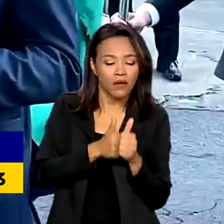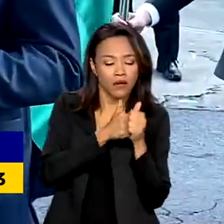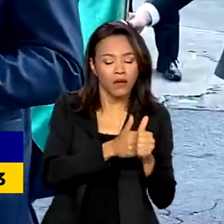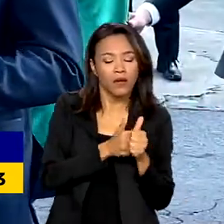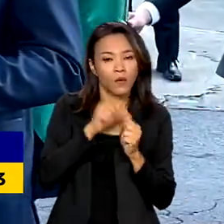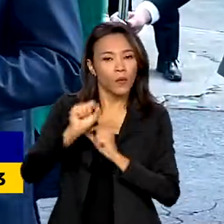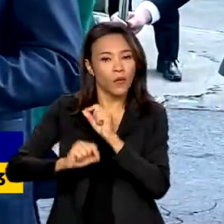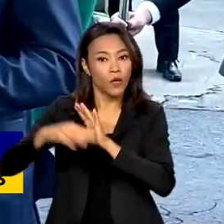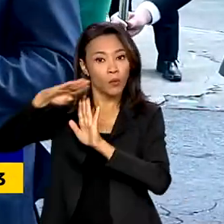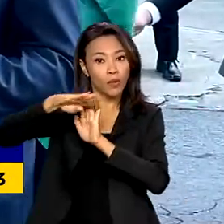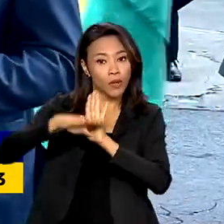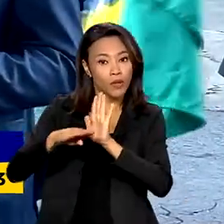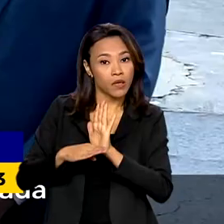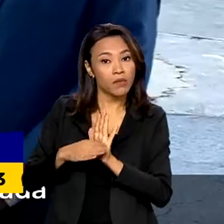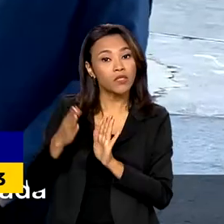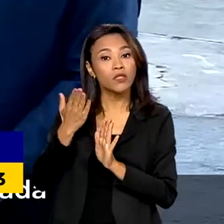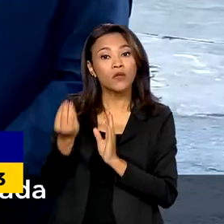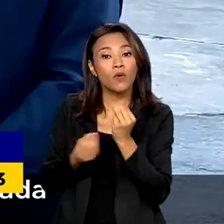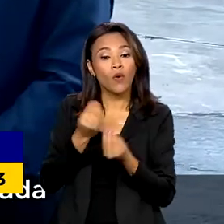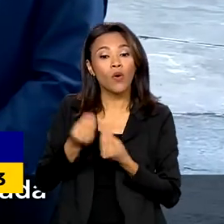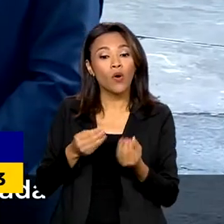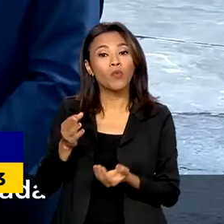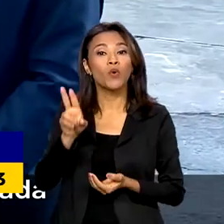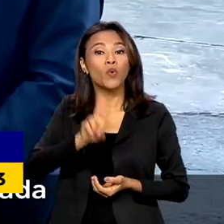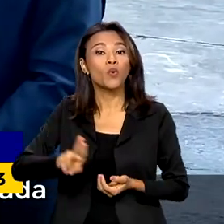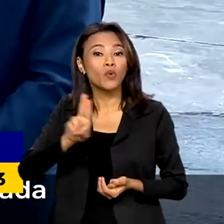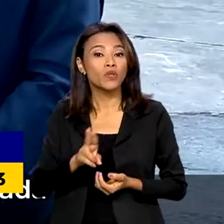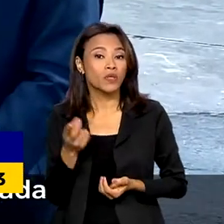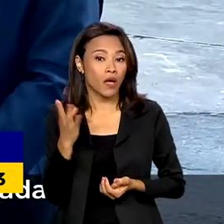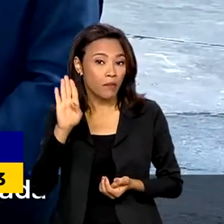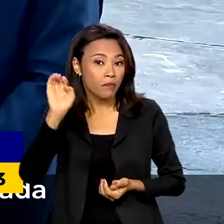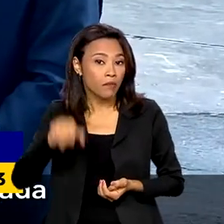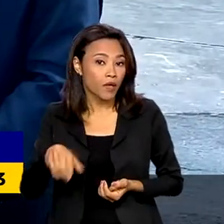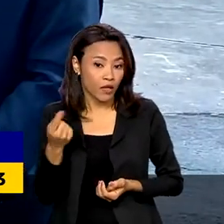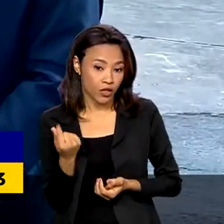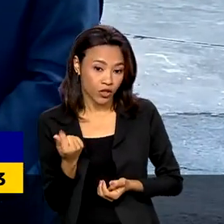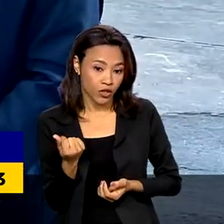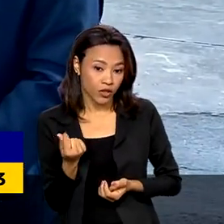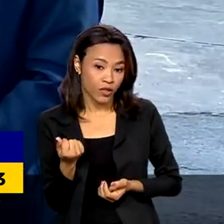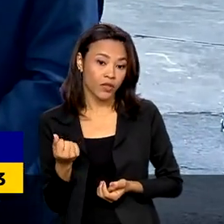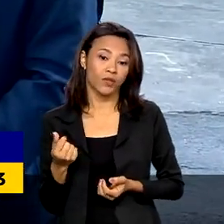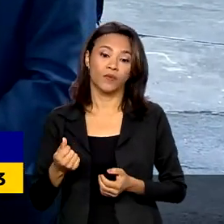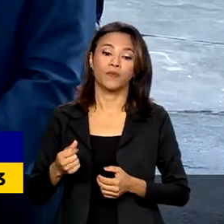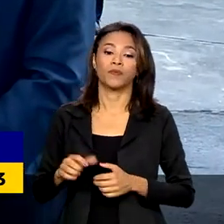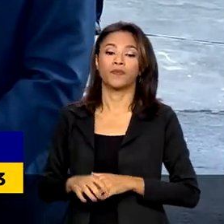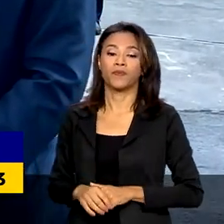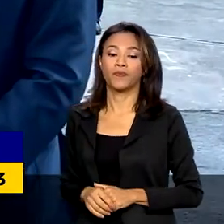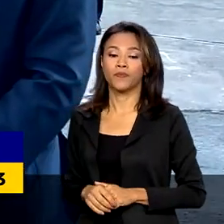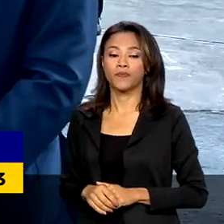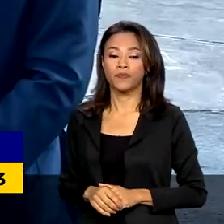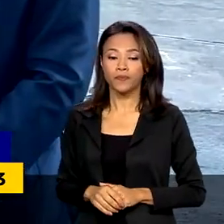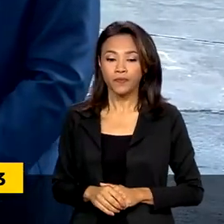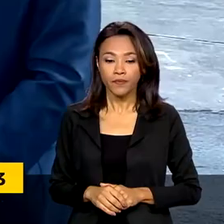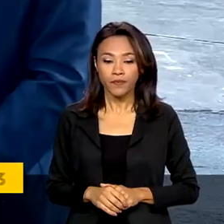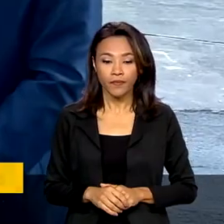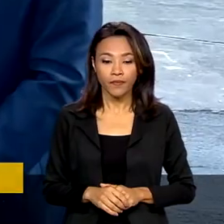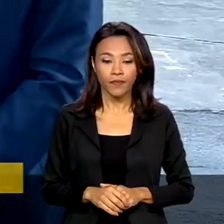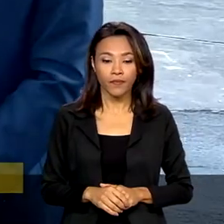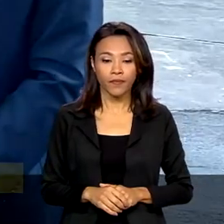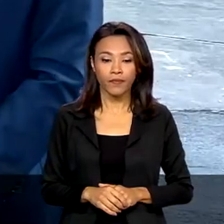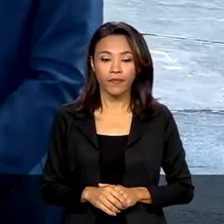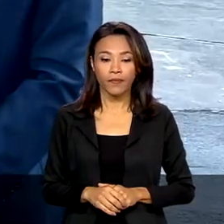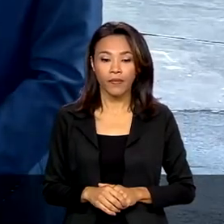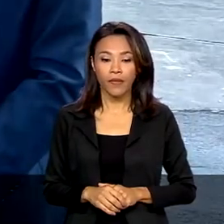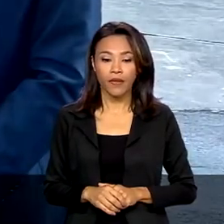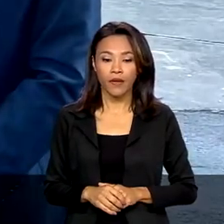programa de educação financeira. Aqui no Brasil há muita gente que está sobreendeudada e que realmente, hoje por hoje, temos tenido